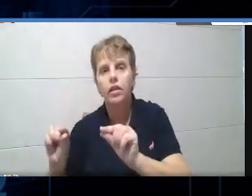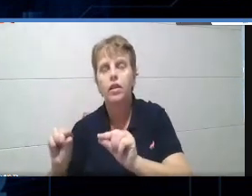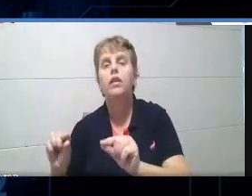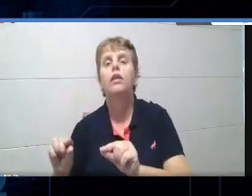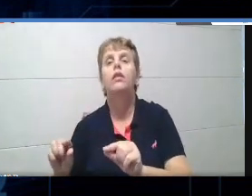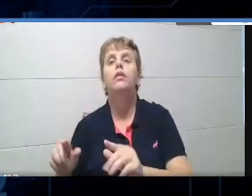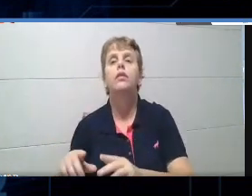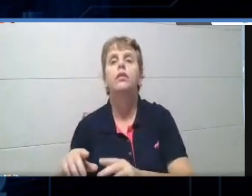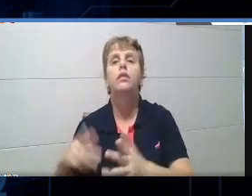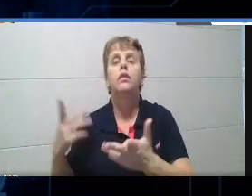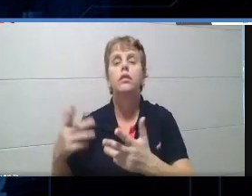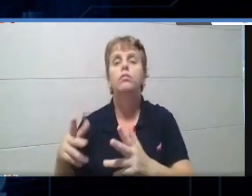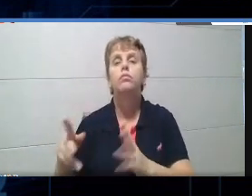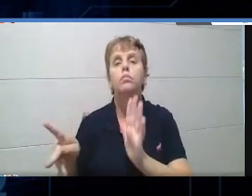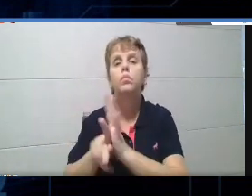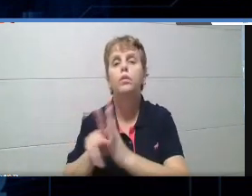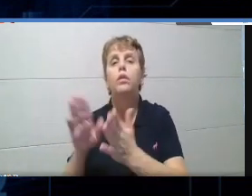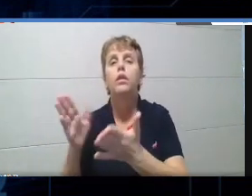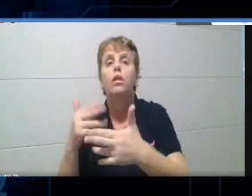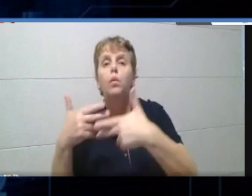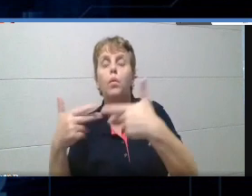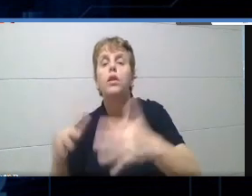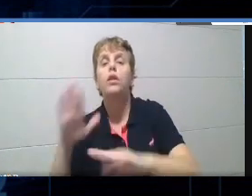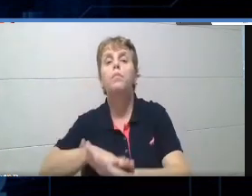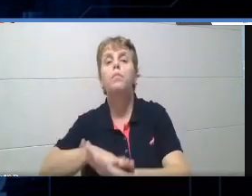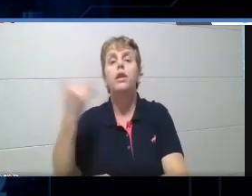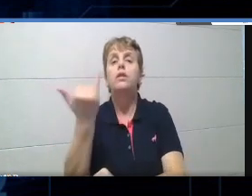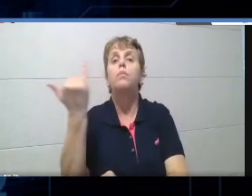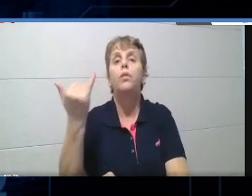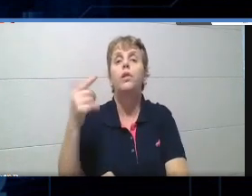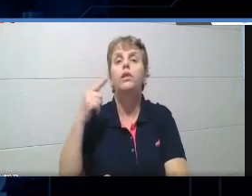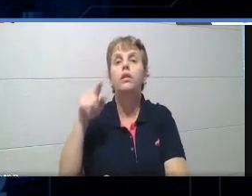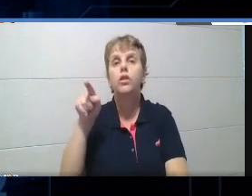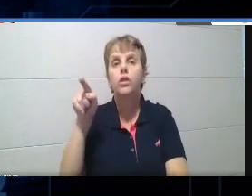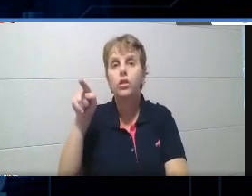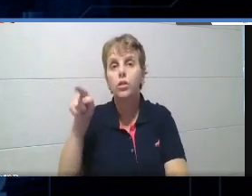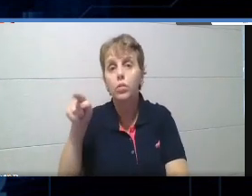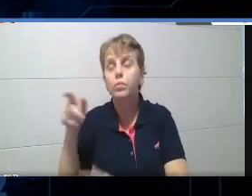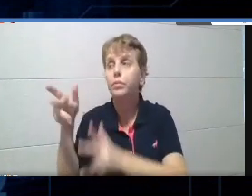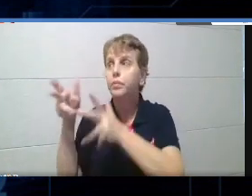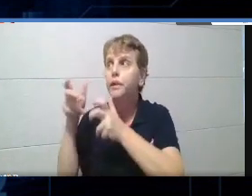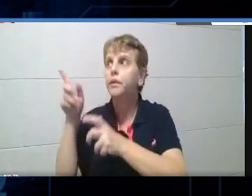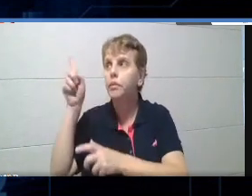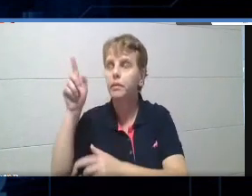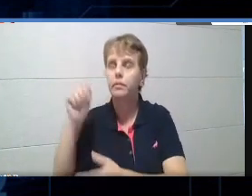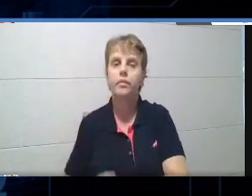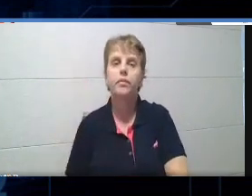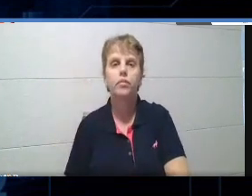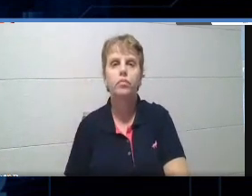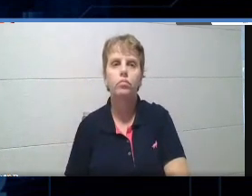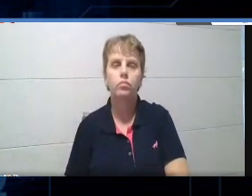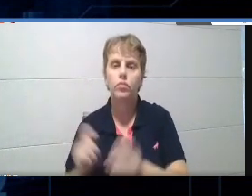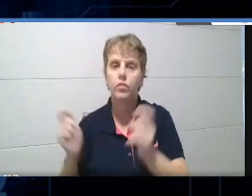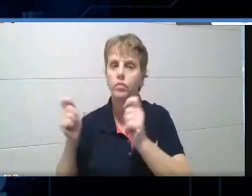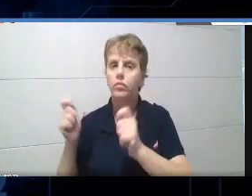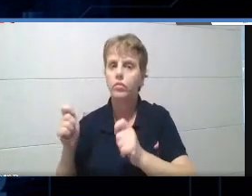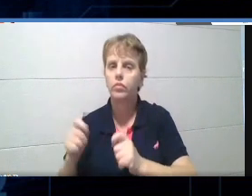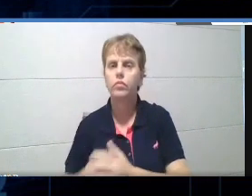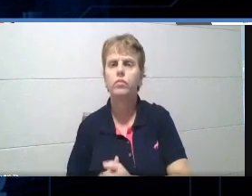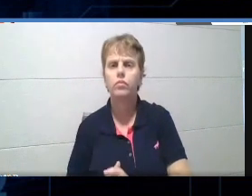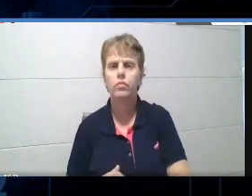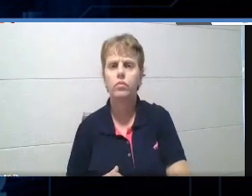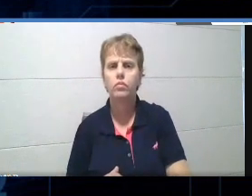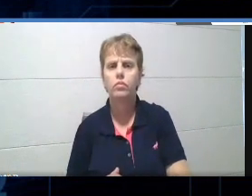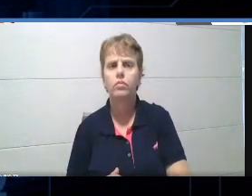relevantes, identificados no podcast, né, então, você tem que, tem que ouvir mesmo, né, as possibilidades, e aí, a